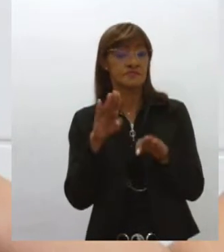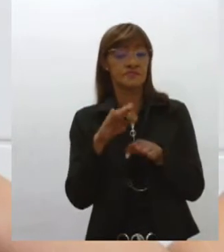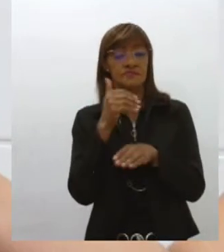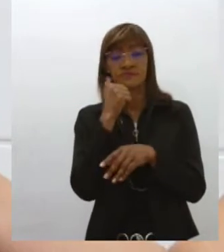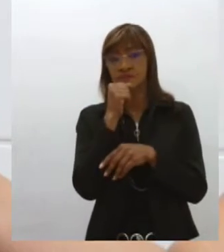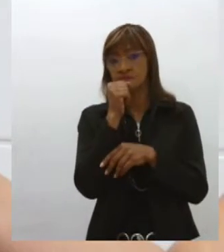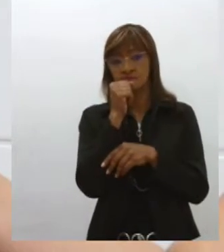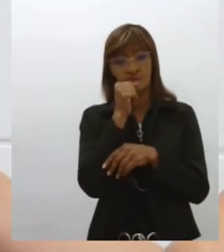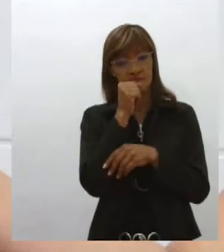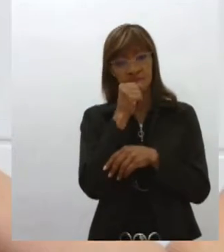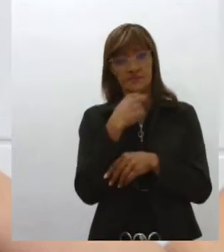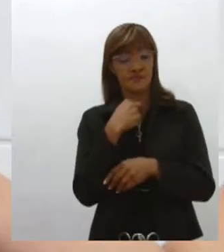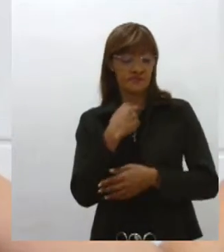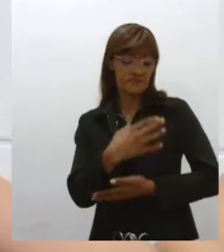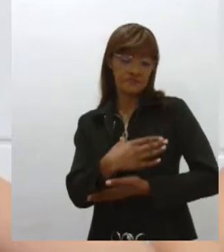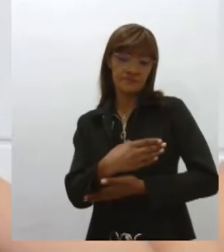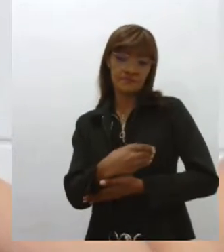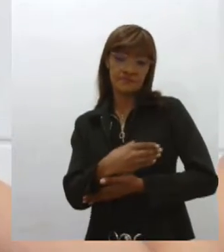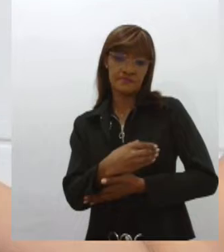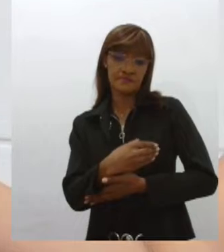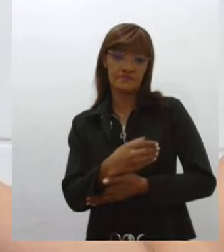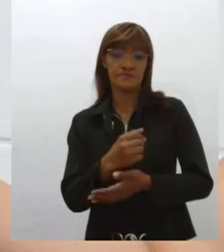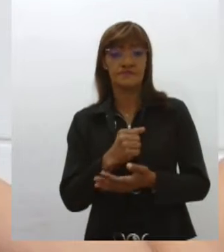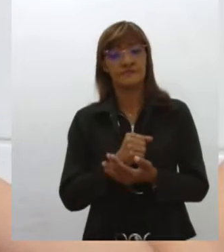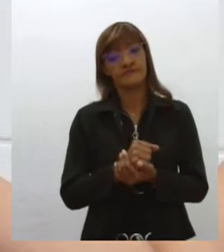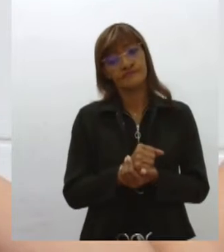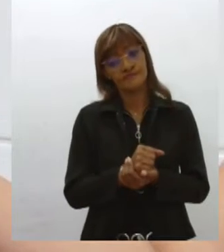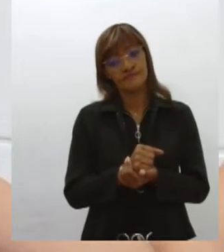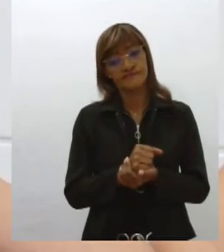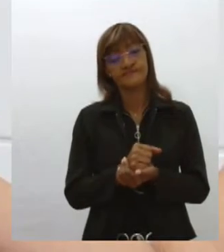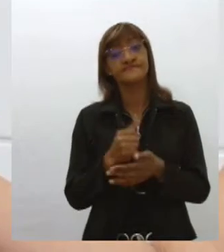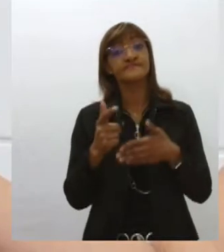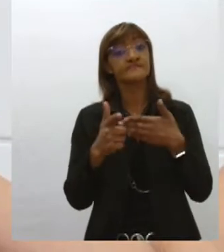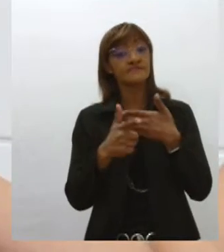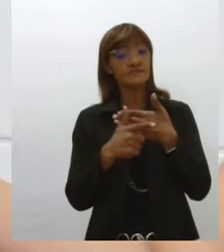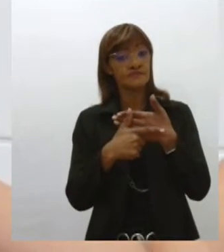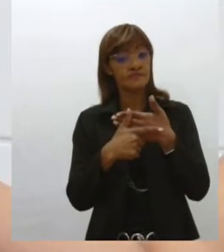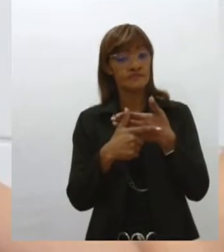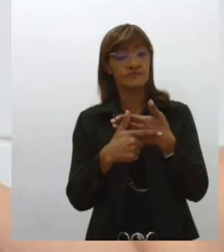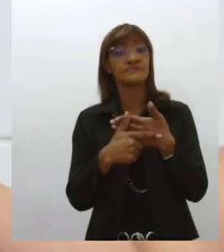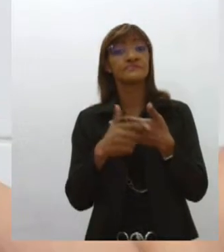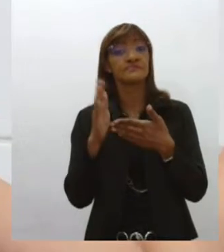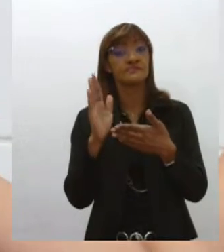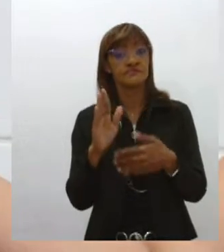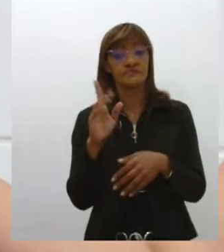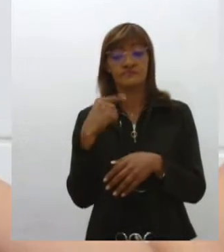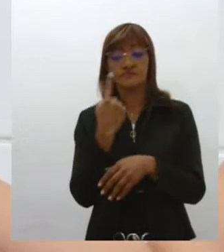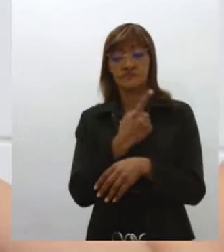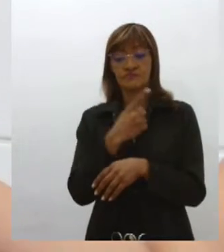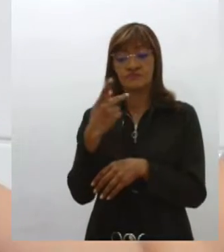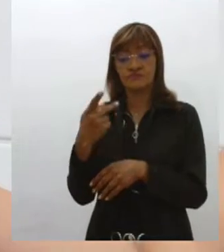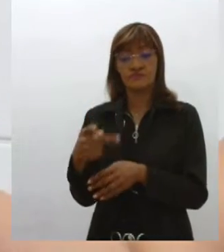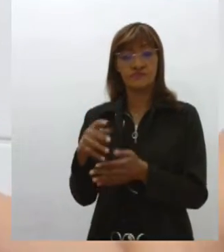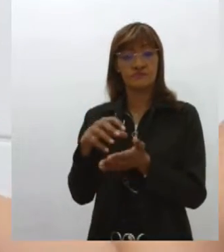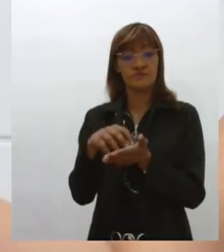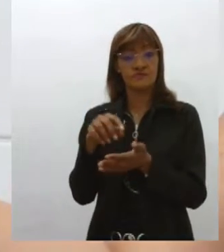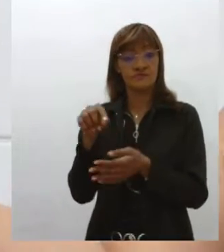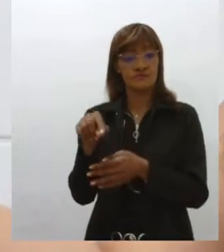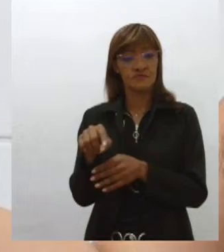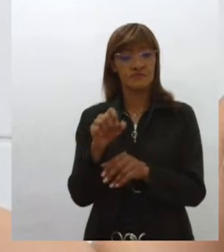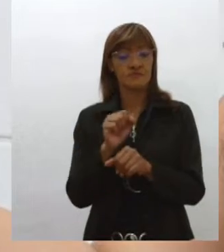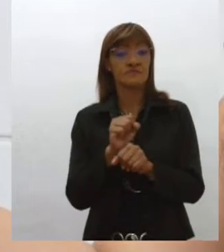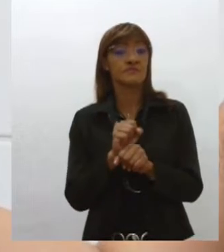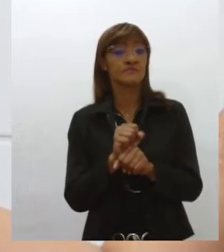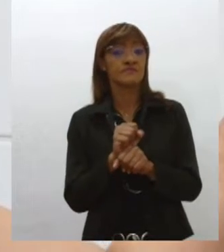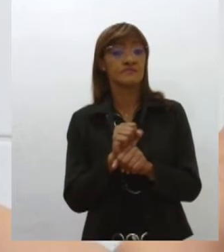de amamentar esse bebê. Então, é isso realmente o papel da Rede Brasileira de Banco de Leite, o papel da Rede Sergipana de